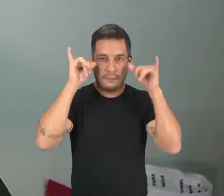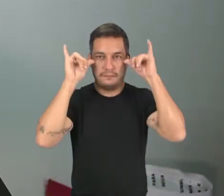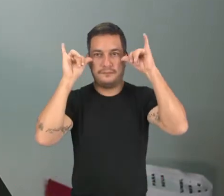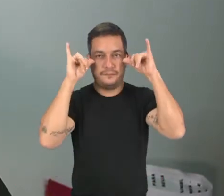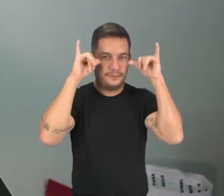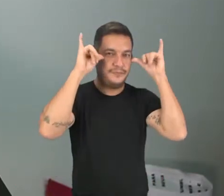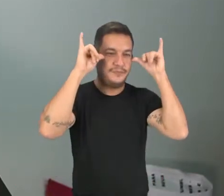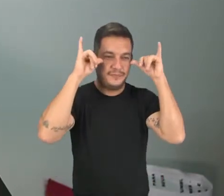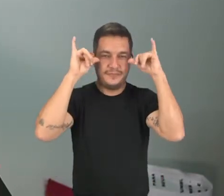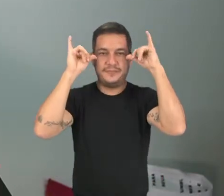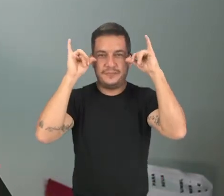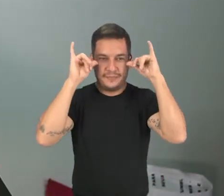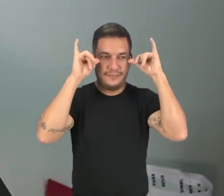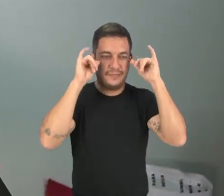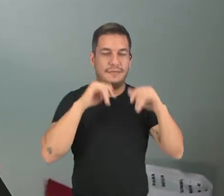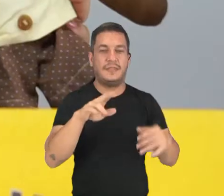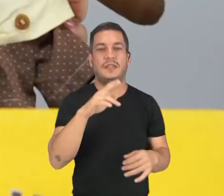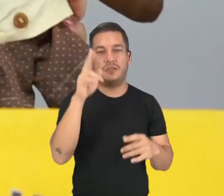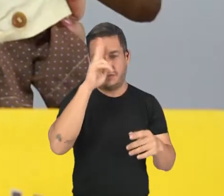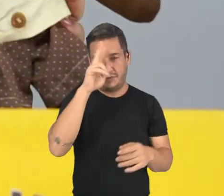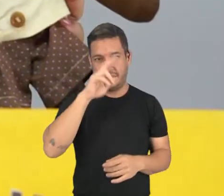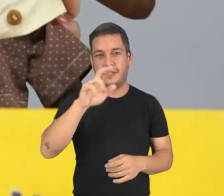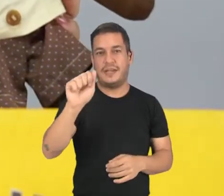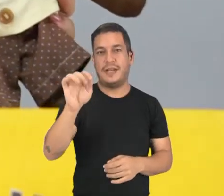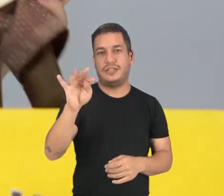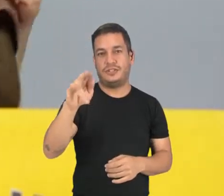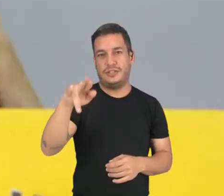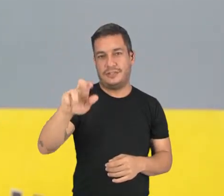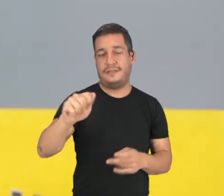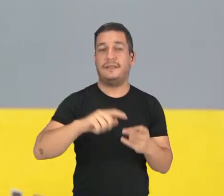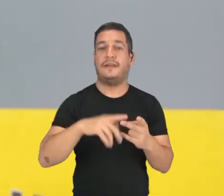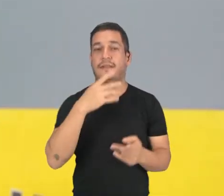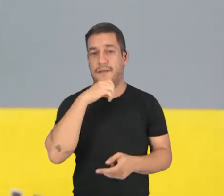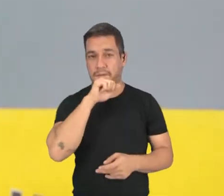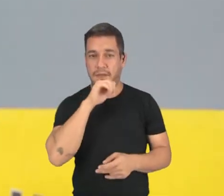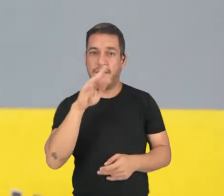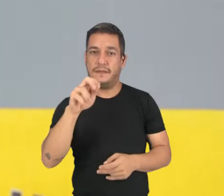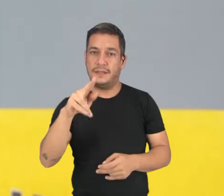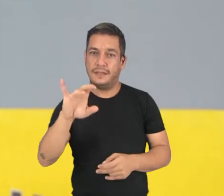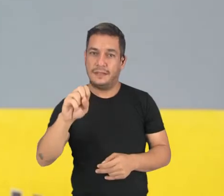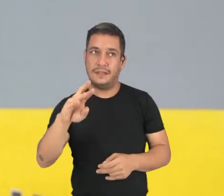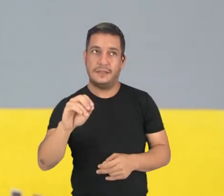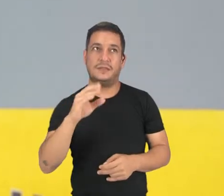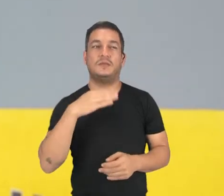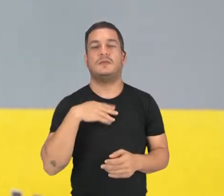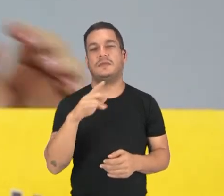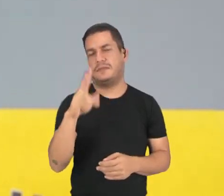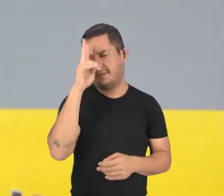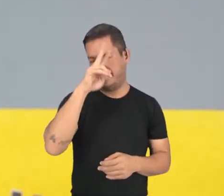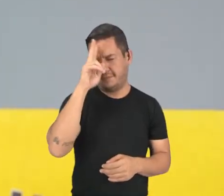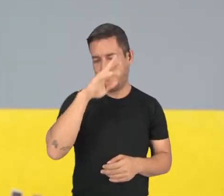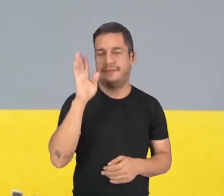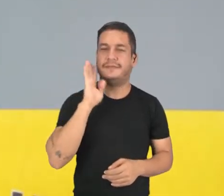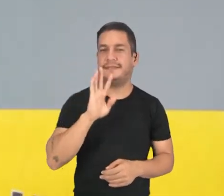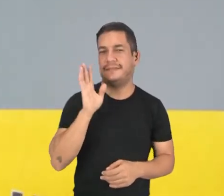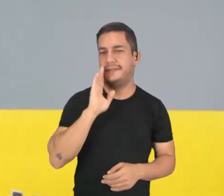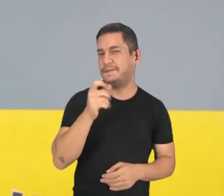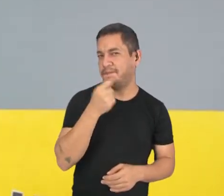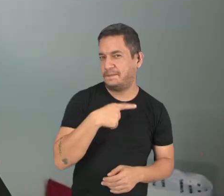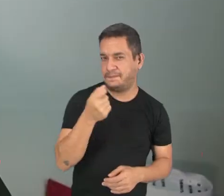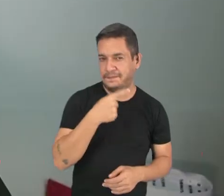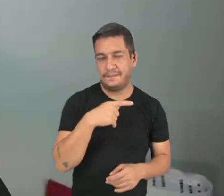história de Catirina e pai Francisco. Vamos lá? É uma história bem divertida e